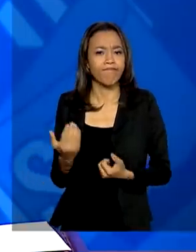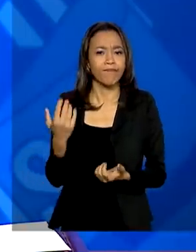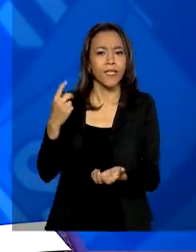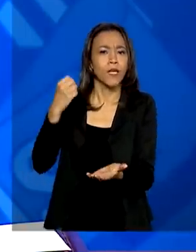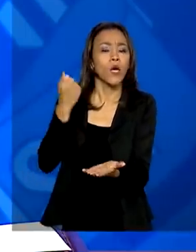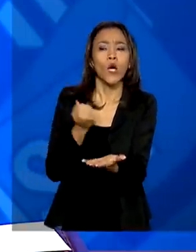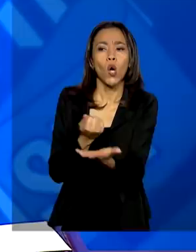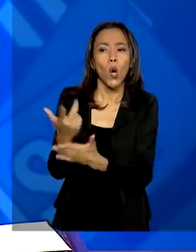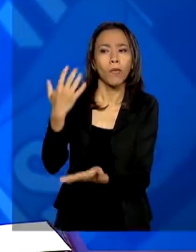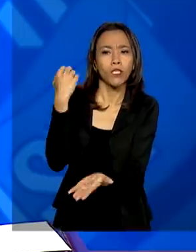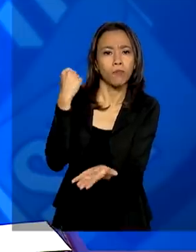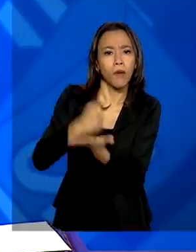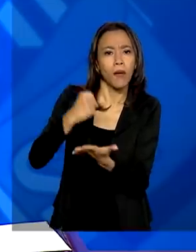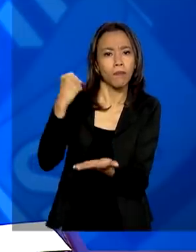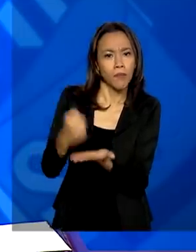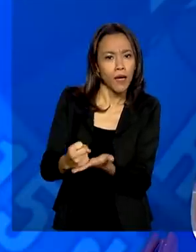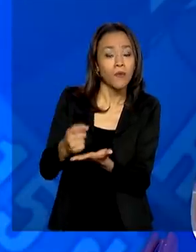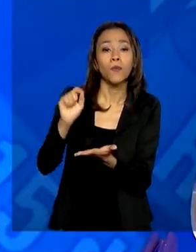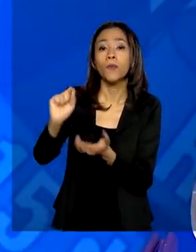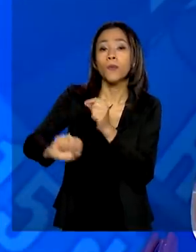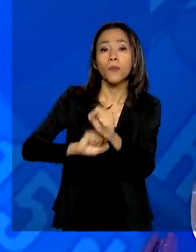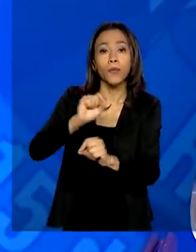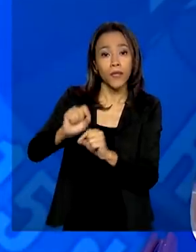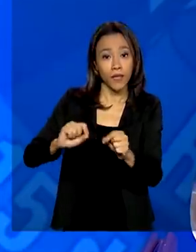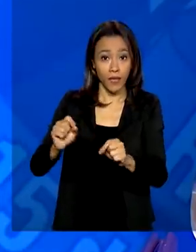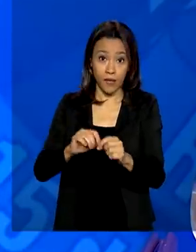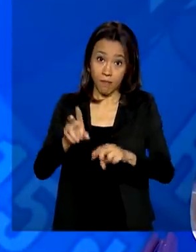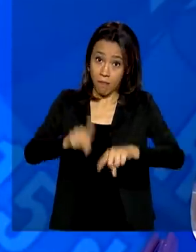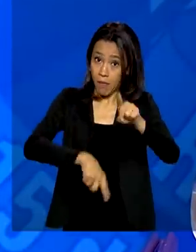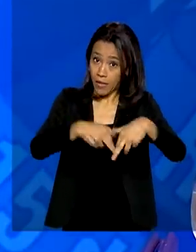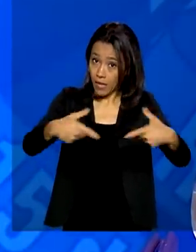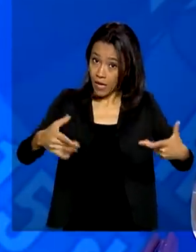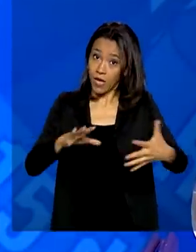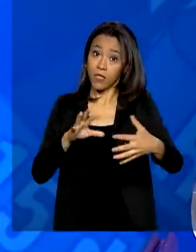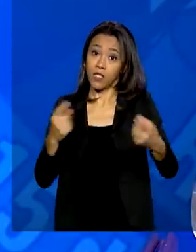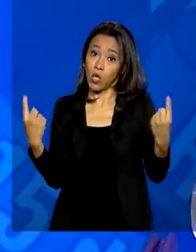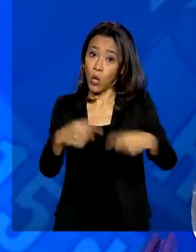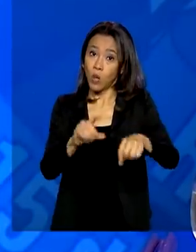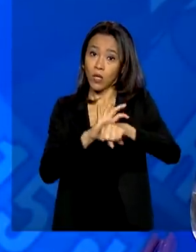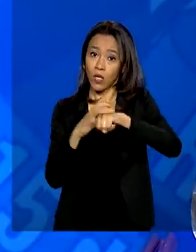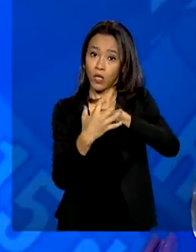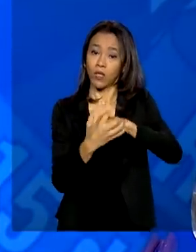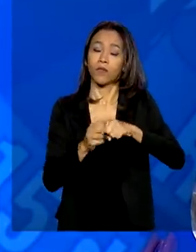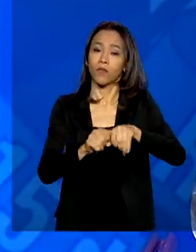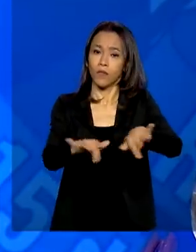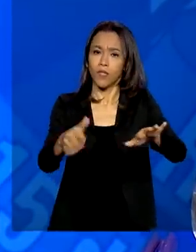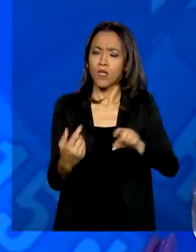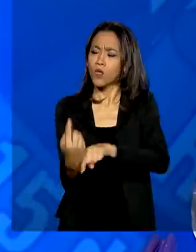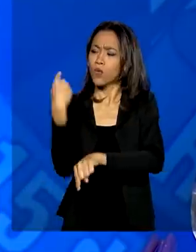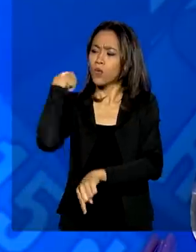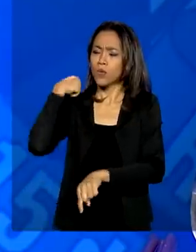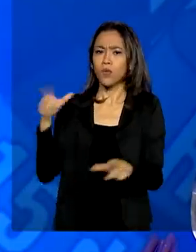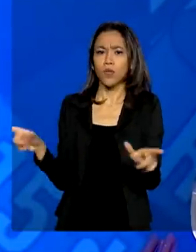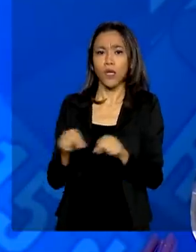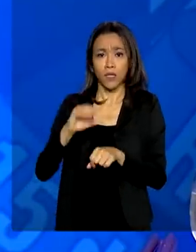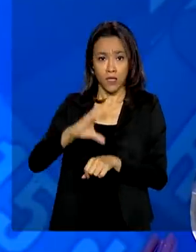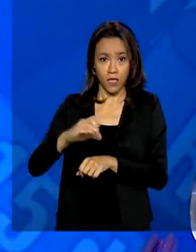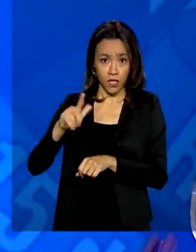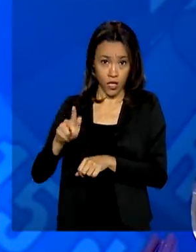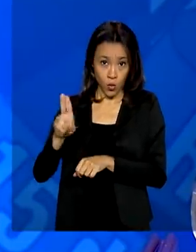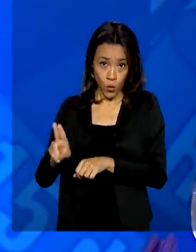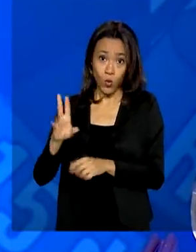relacionados à Covid-19. Segundo a Controladoria Geral da União, só nos últimos dias foram registradas